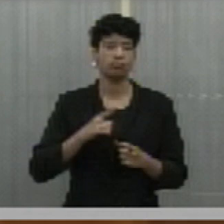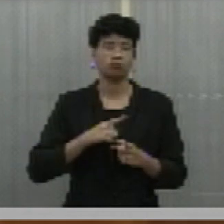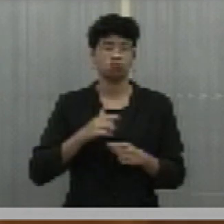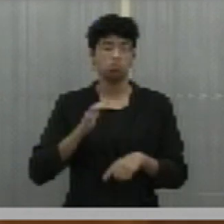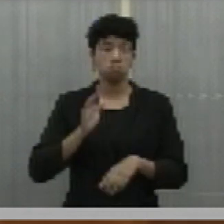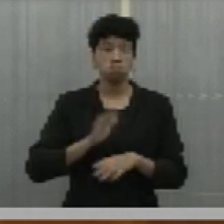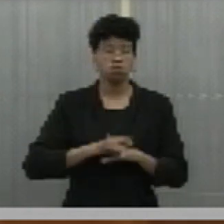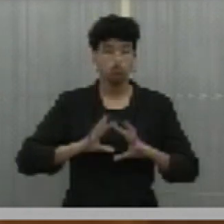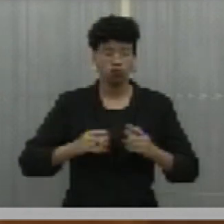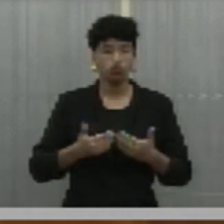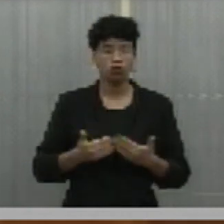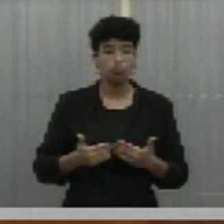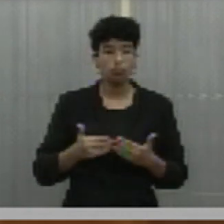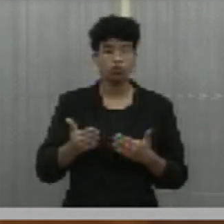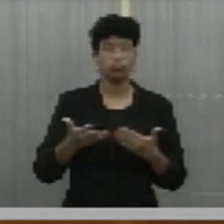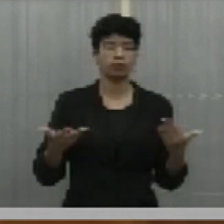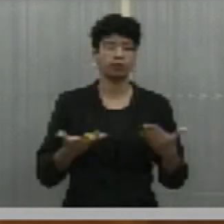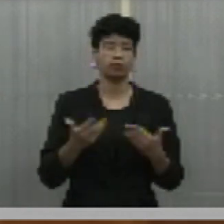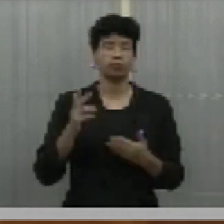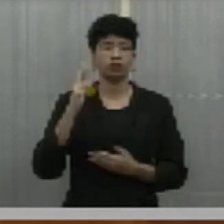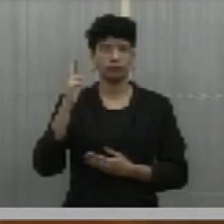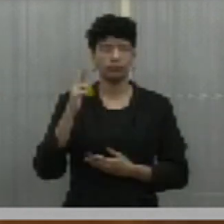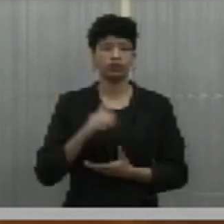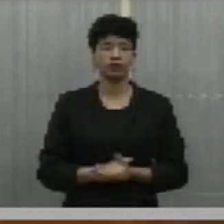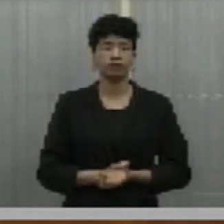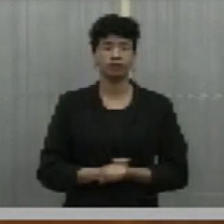gás. E eu passo a parte à V. Exª.